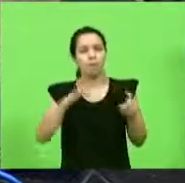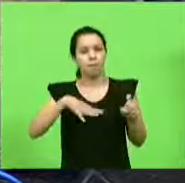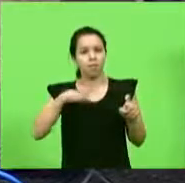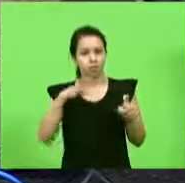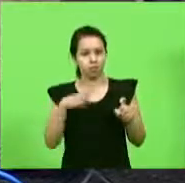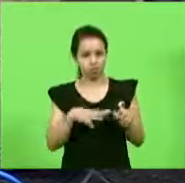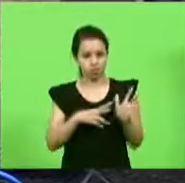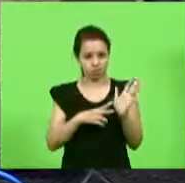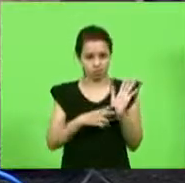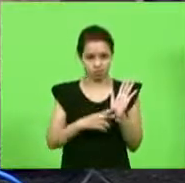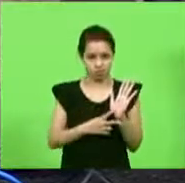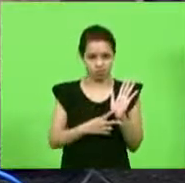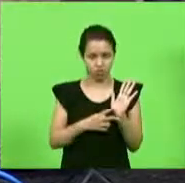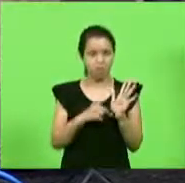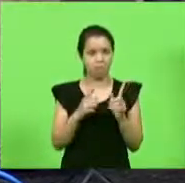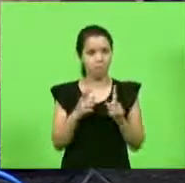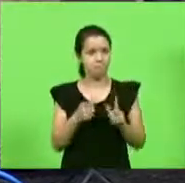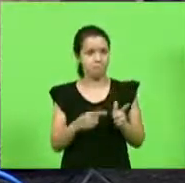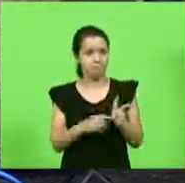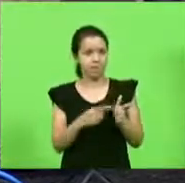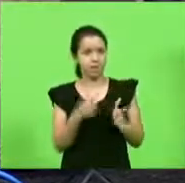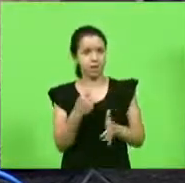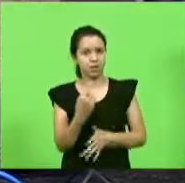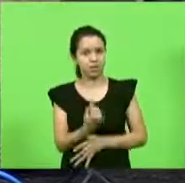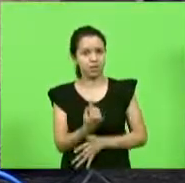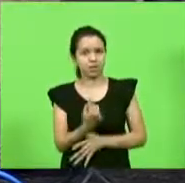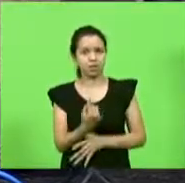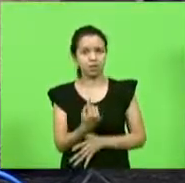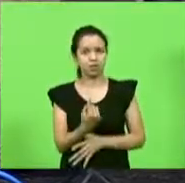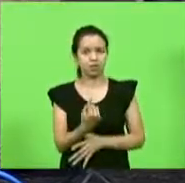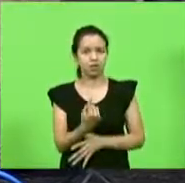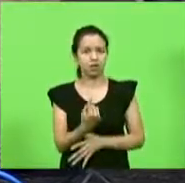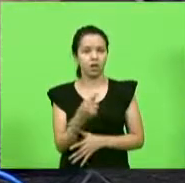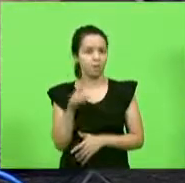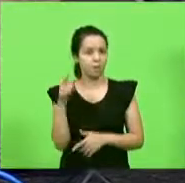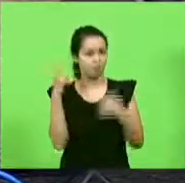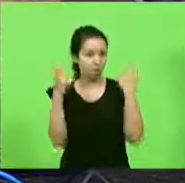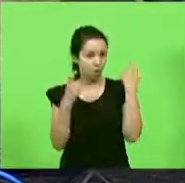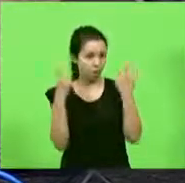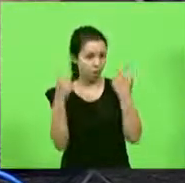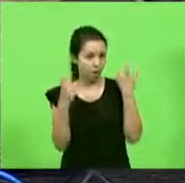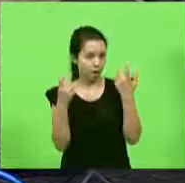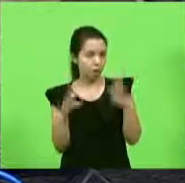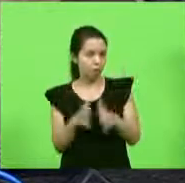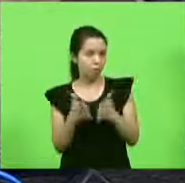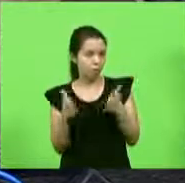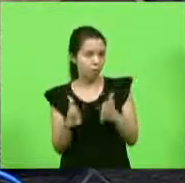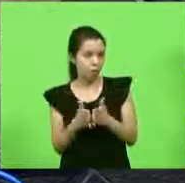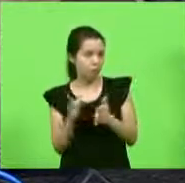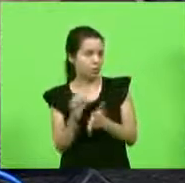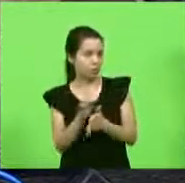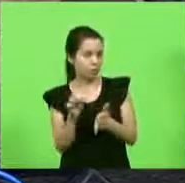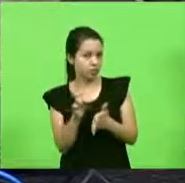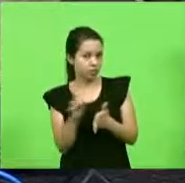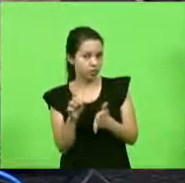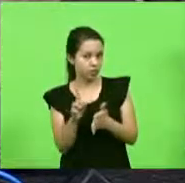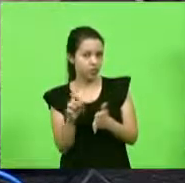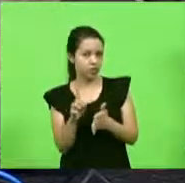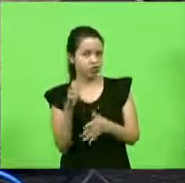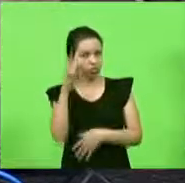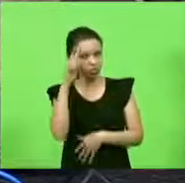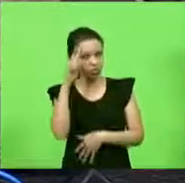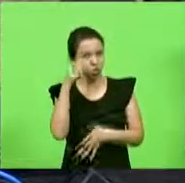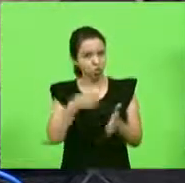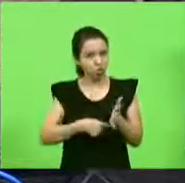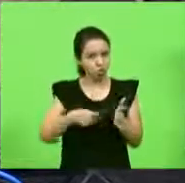aqui de Florianópolis. Primeiro, como eu falei, eles não estão preocupados com o mais pobre. Essa história de luta de classes, não,